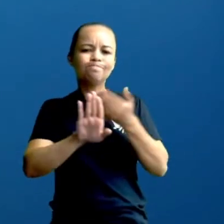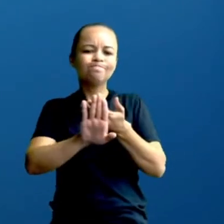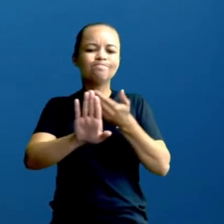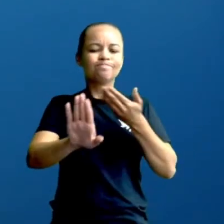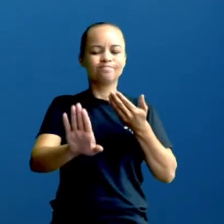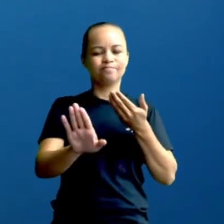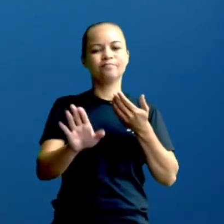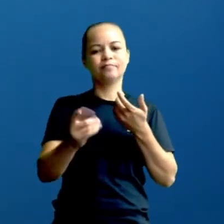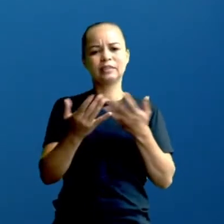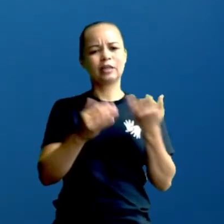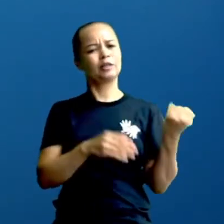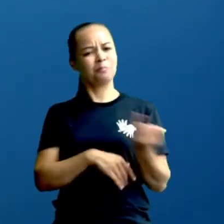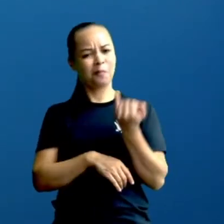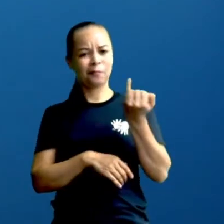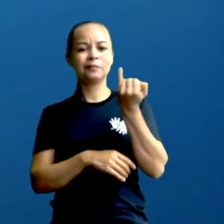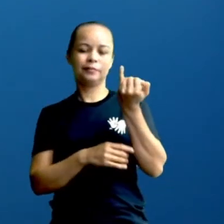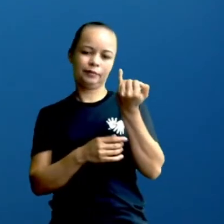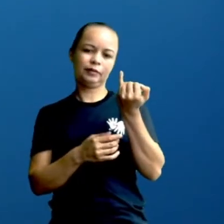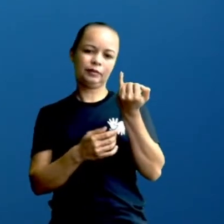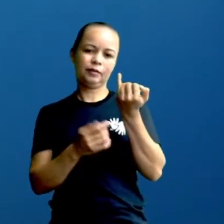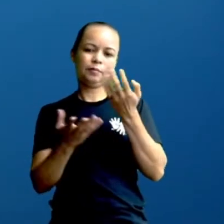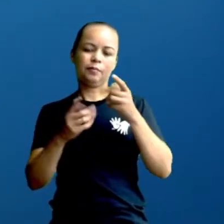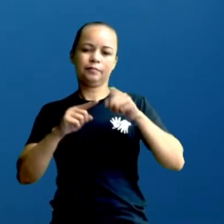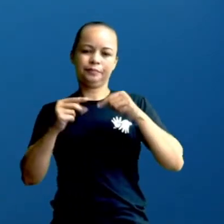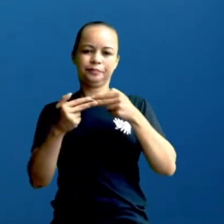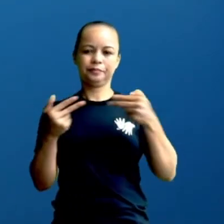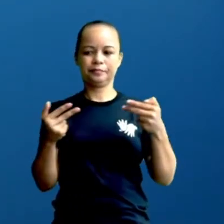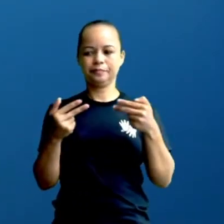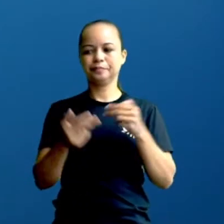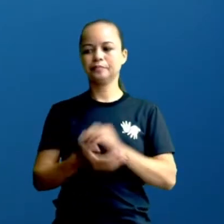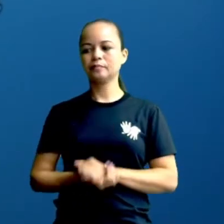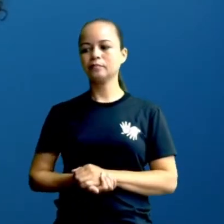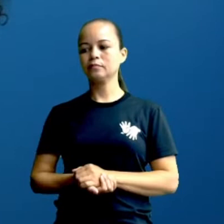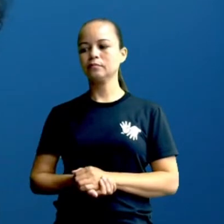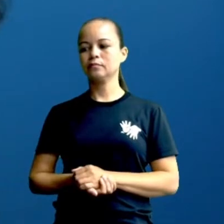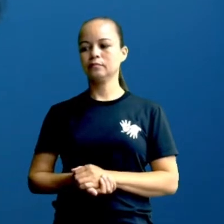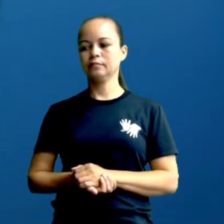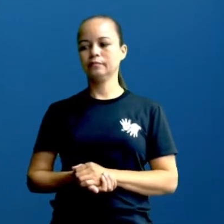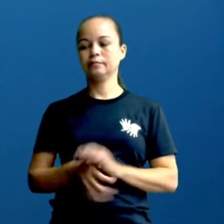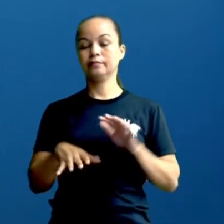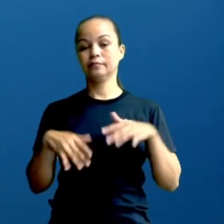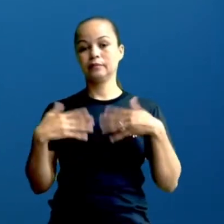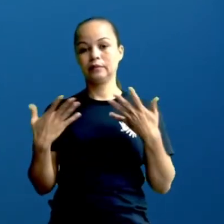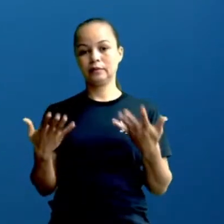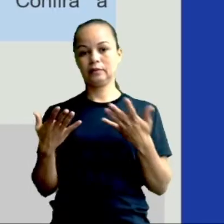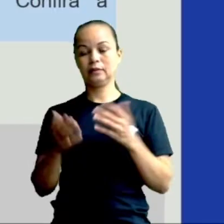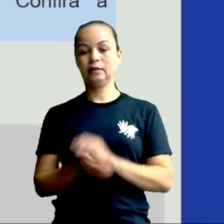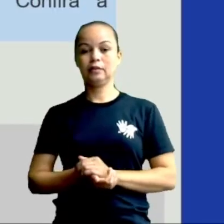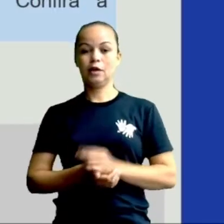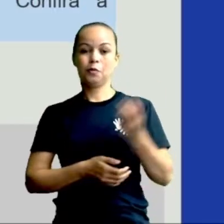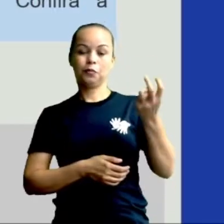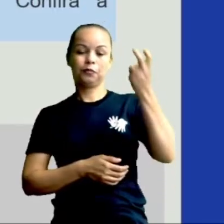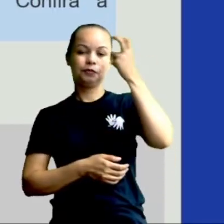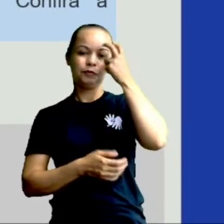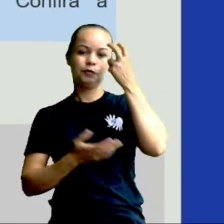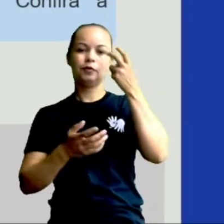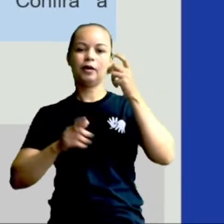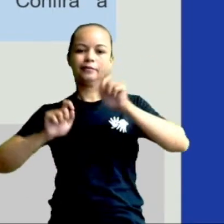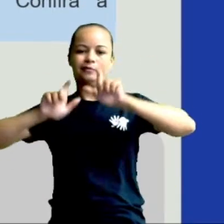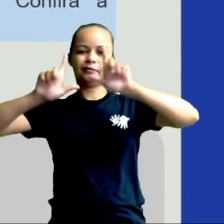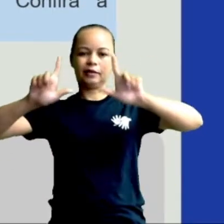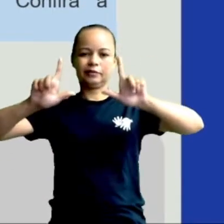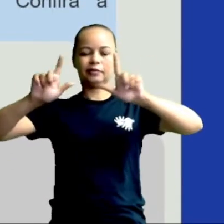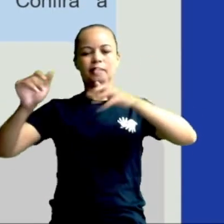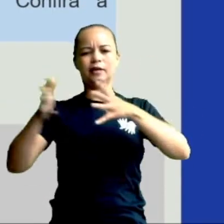Então, como foi importante, né, os aparelhos eletrônicos, né? Aí, cultura nas telinhas, né,